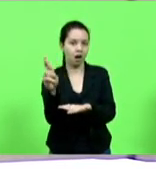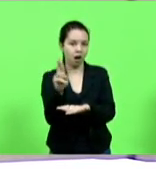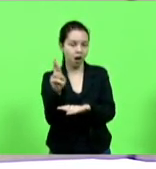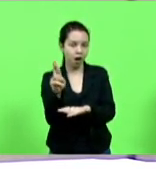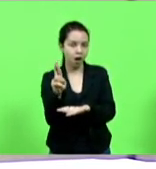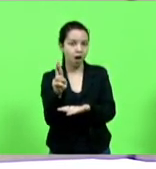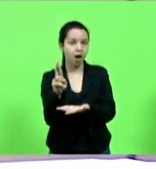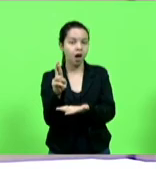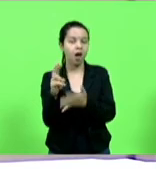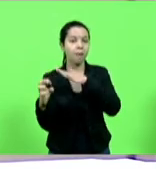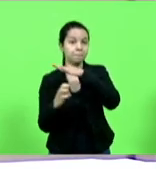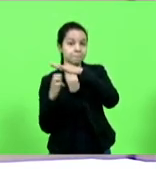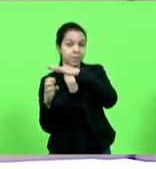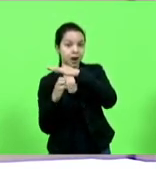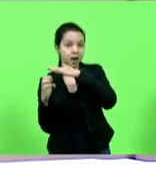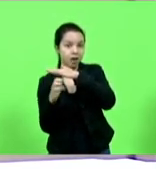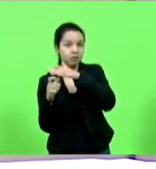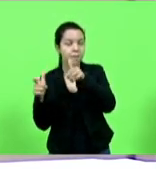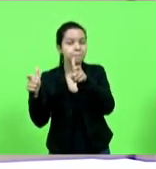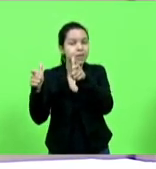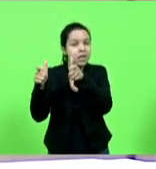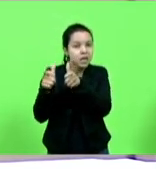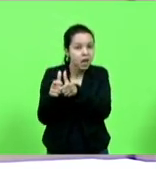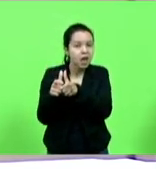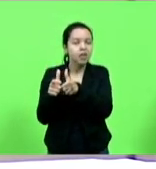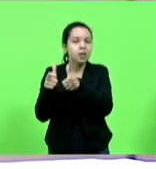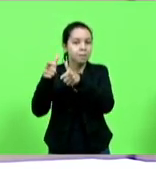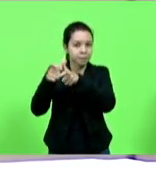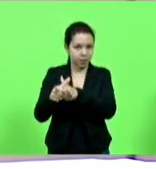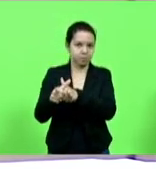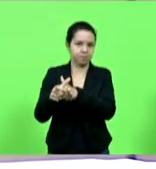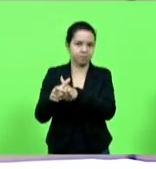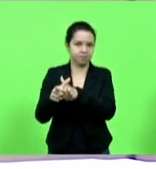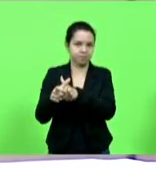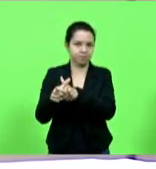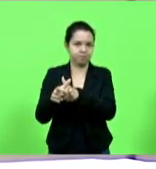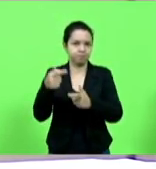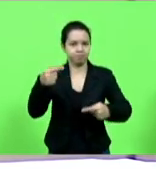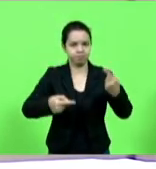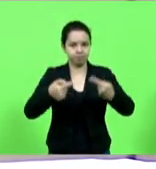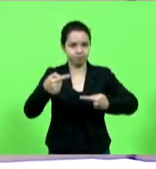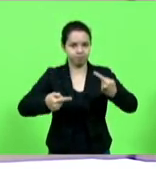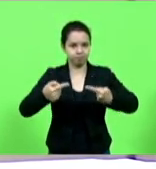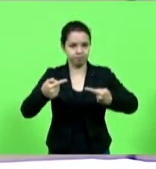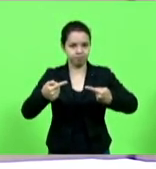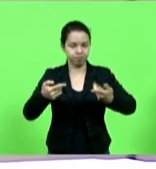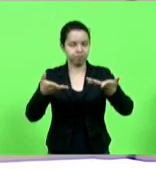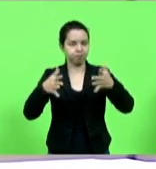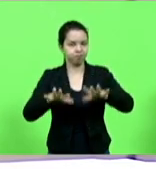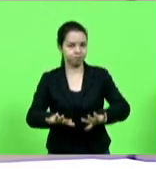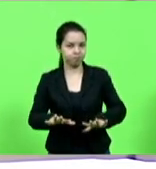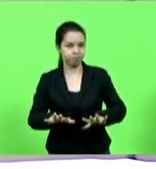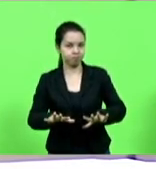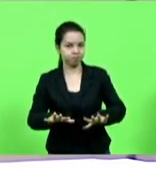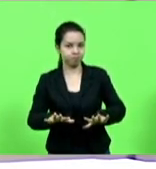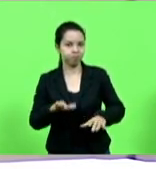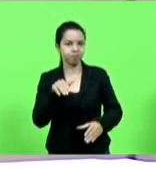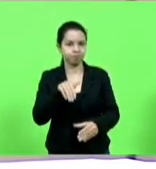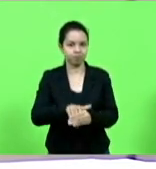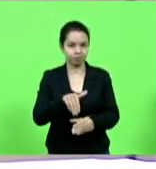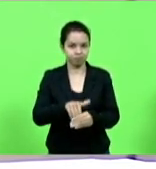microempresas em discussão não havendo quem queira discutir em votação